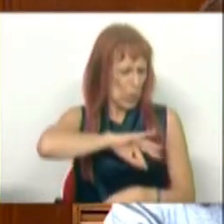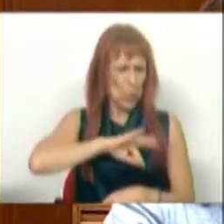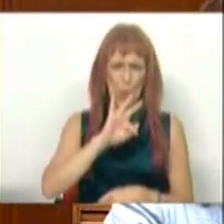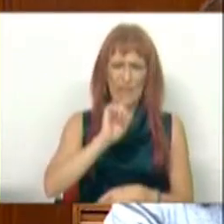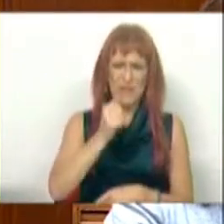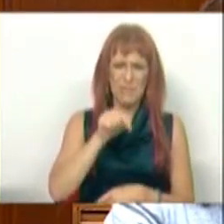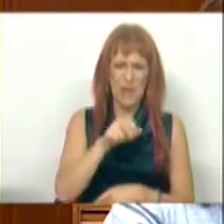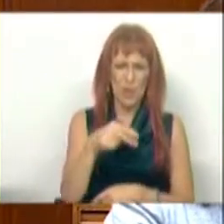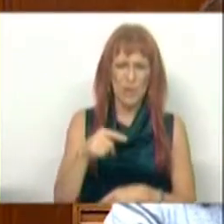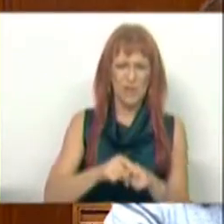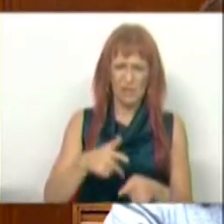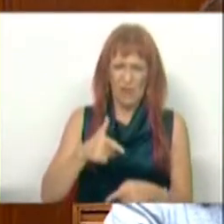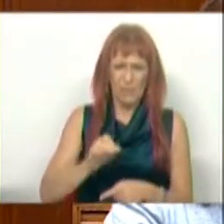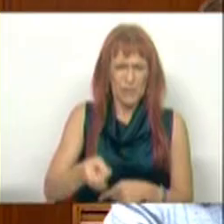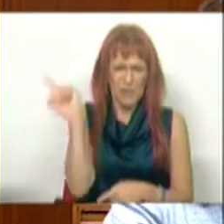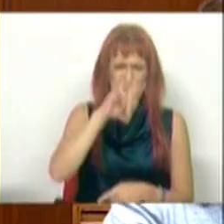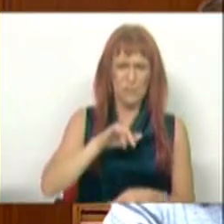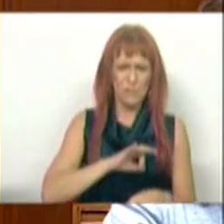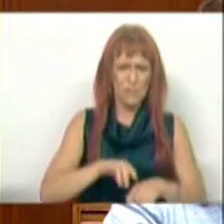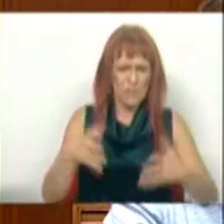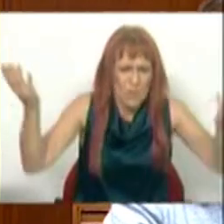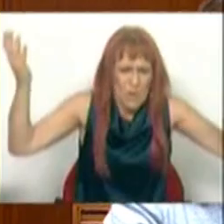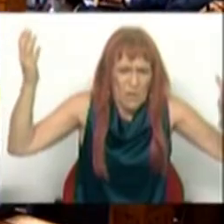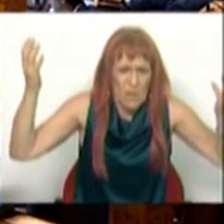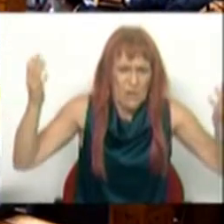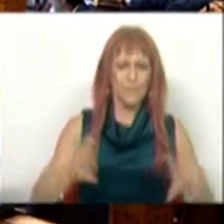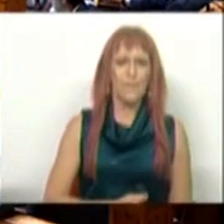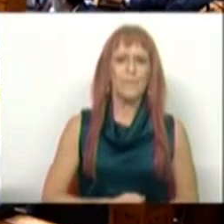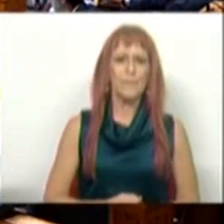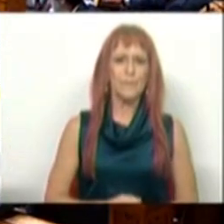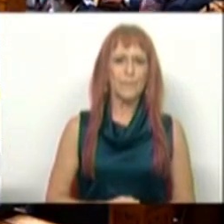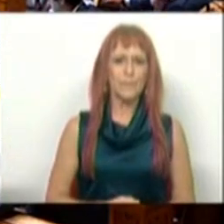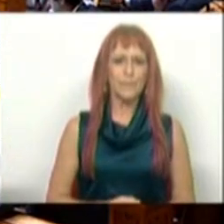mil euros na TAP, Sra. Deputada. Muito obrigado.